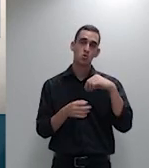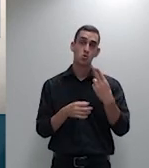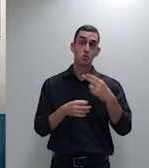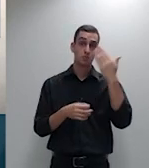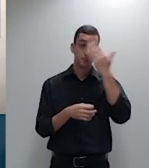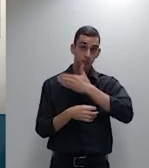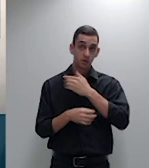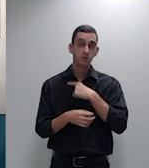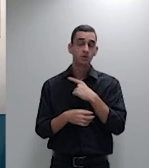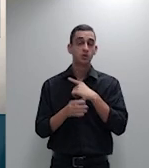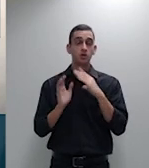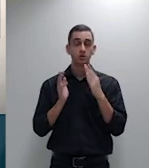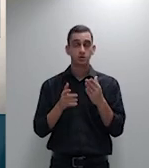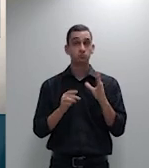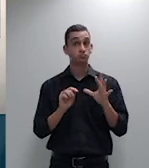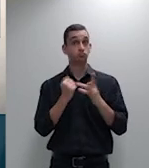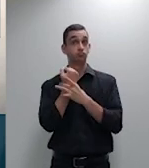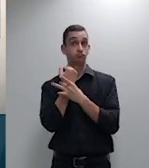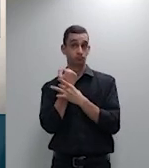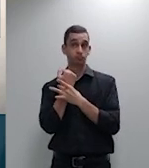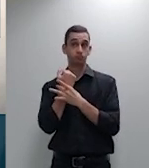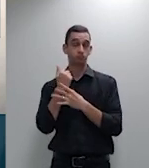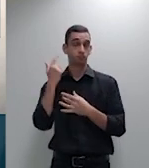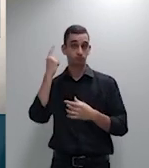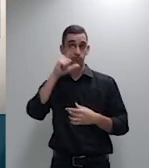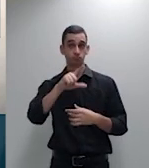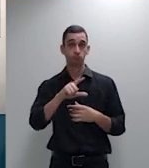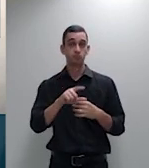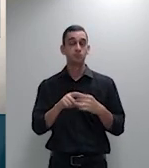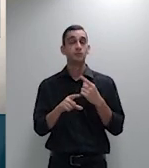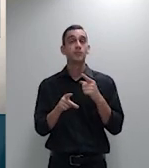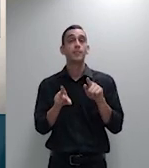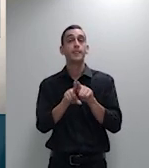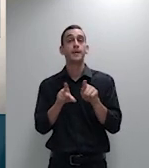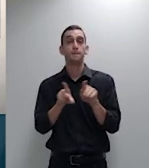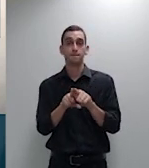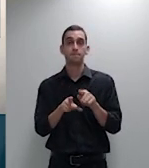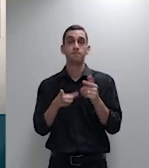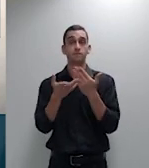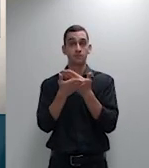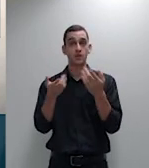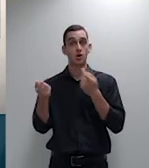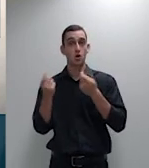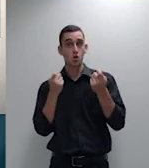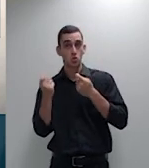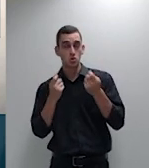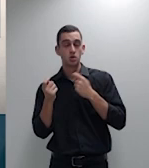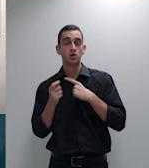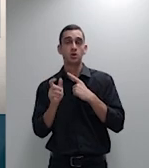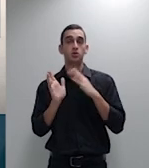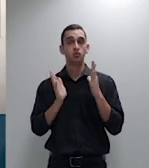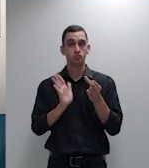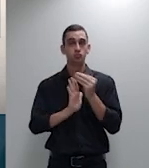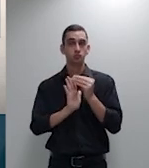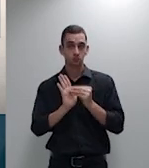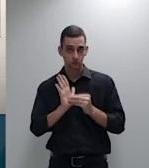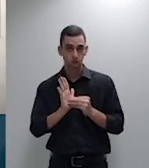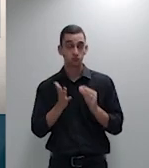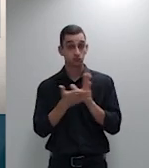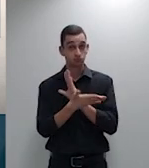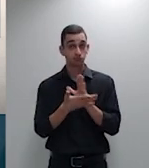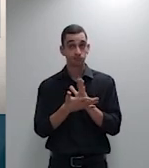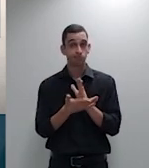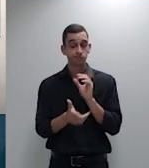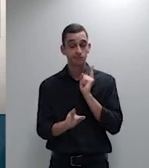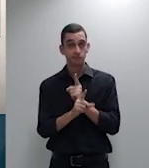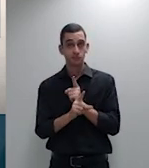até porque a agência pelo próprio órgão de controle foi tida como inábil para esse controle mais uma vez